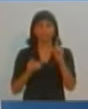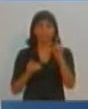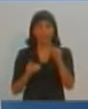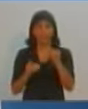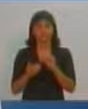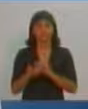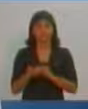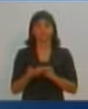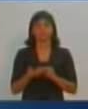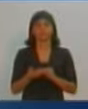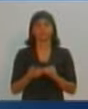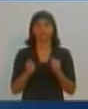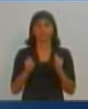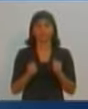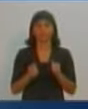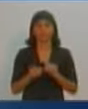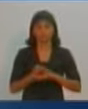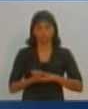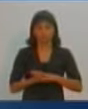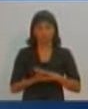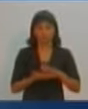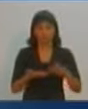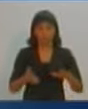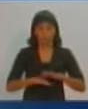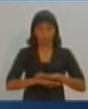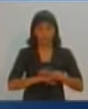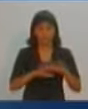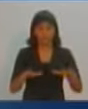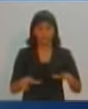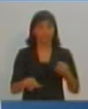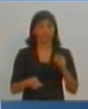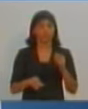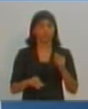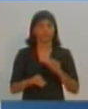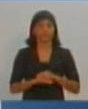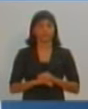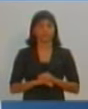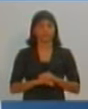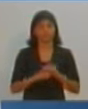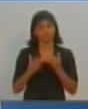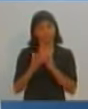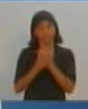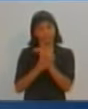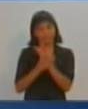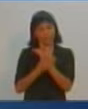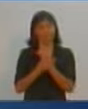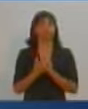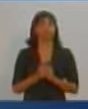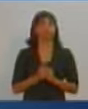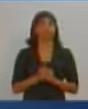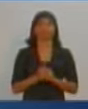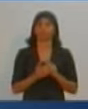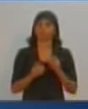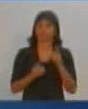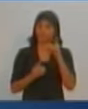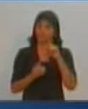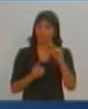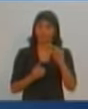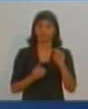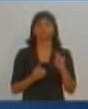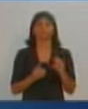Tupan que o senhor pretende combater a corrupção na cidade? E, se sim, qual foi a resposta dele? Bugalho, um minuto e meio, por favor.